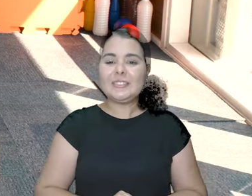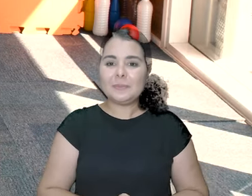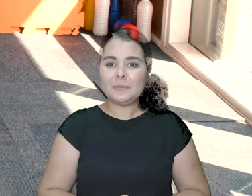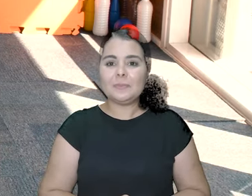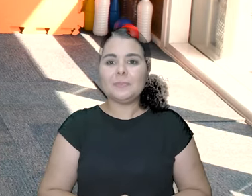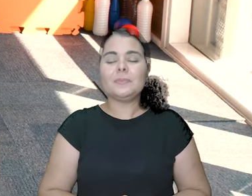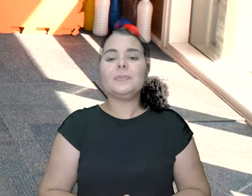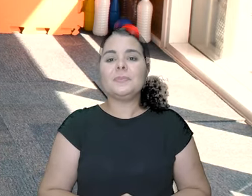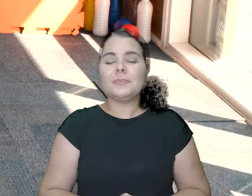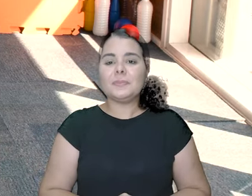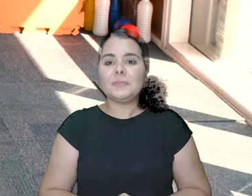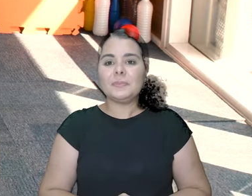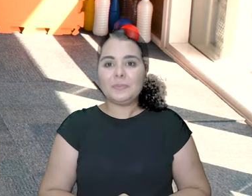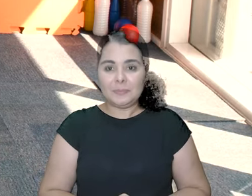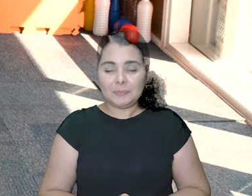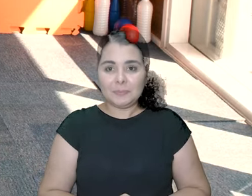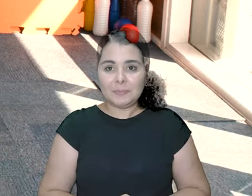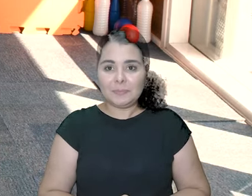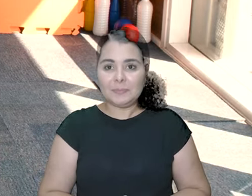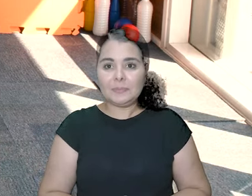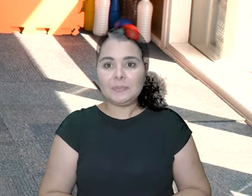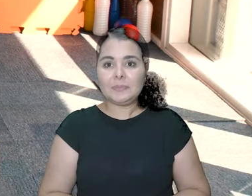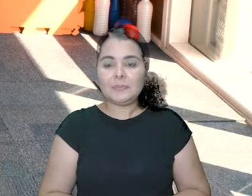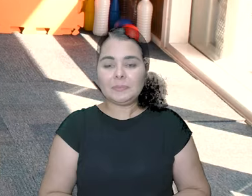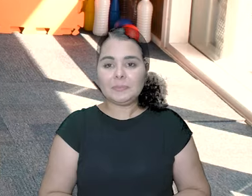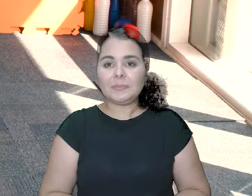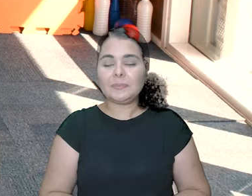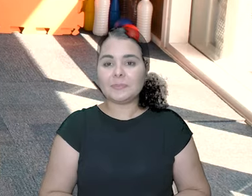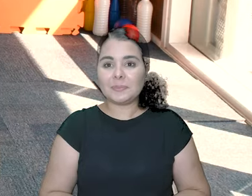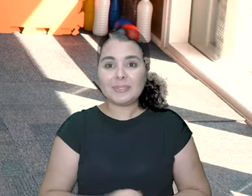Bora. Mais um pouquinho.